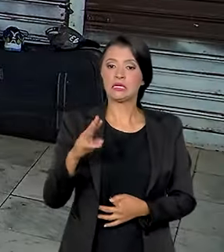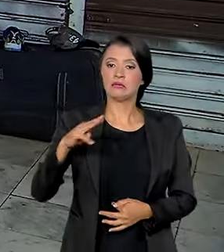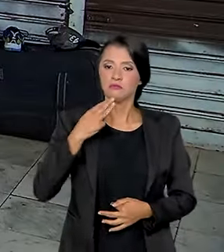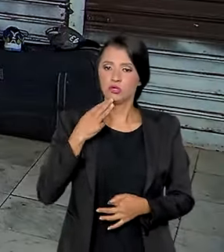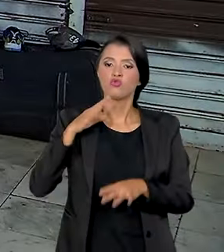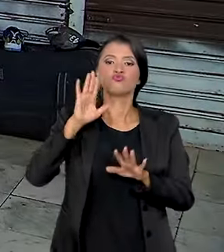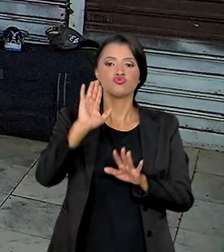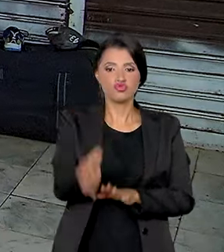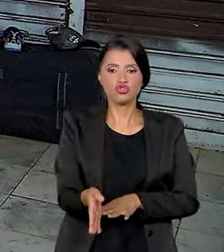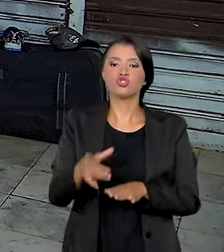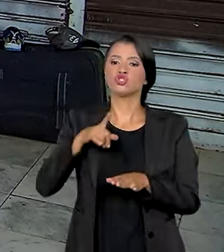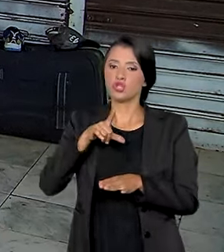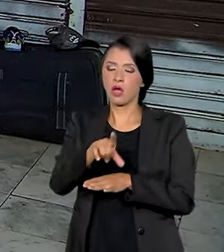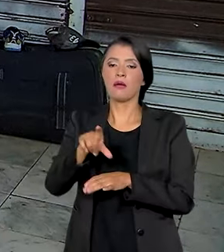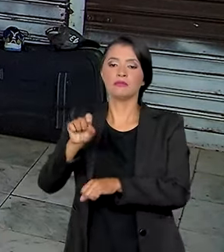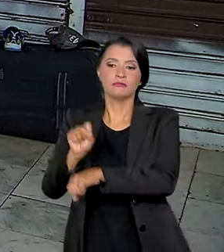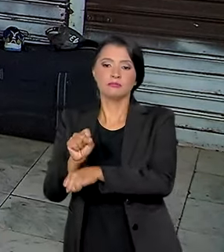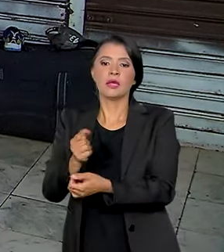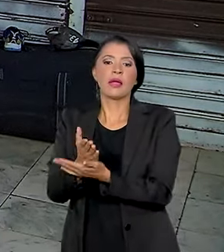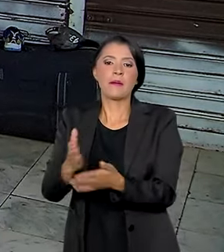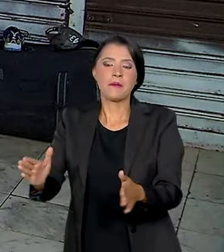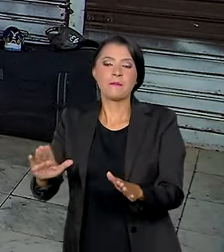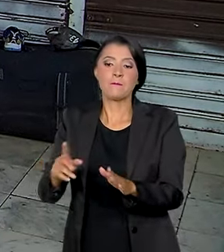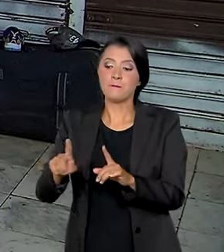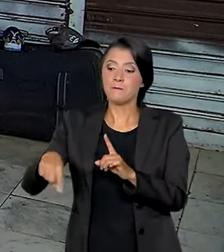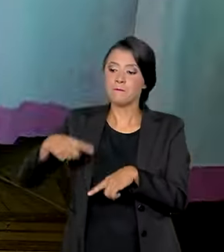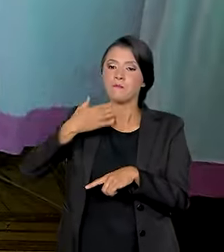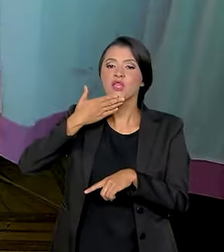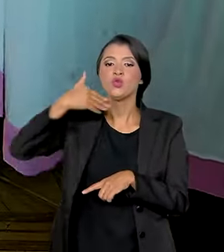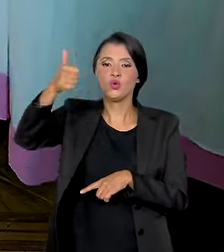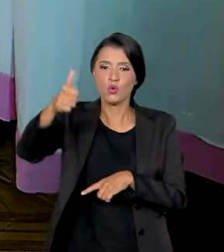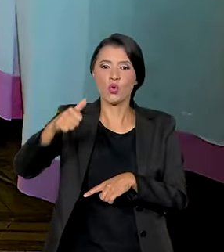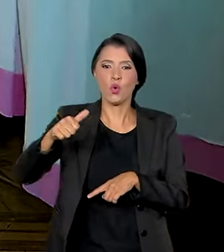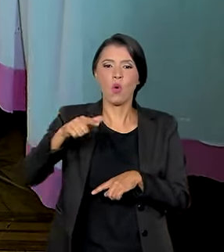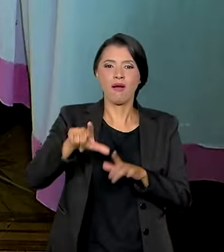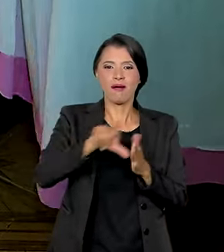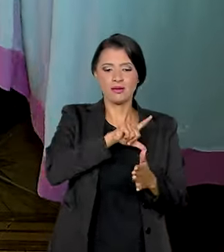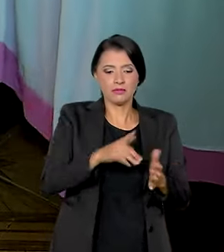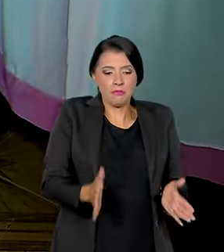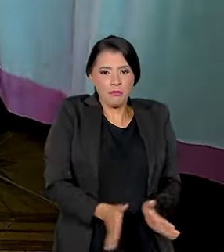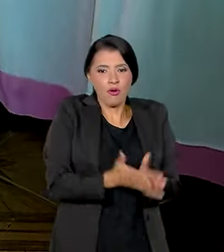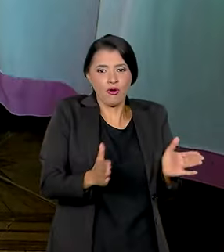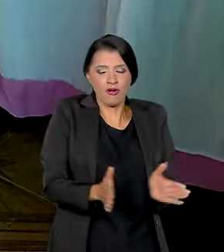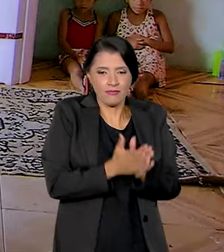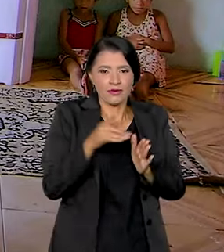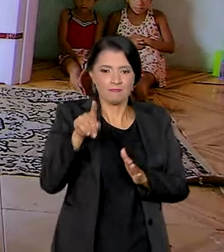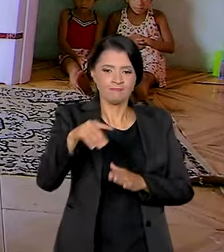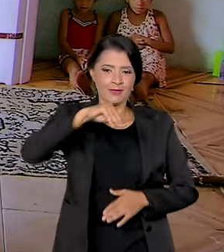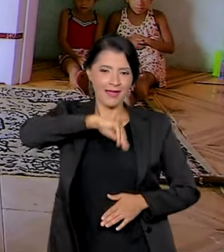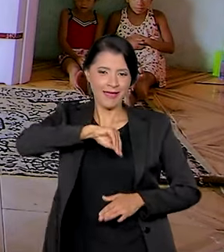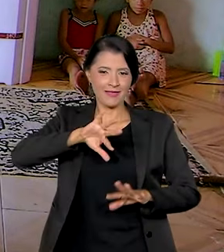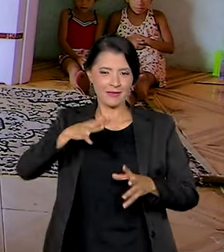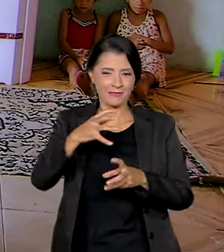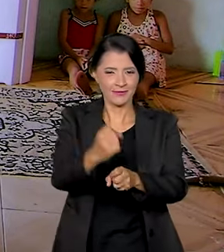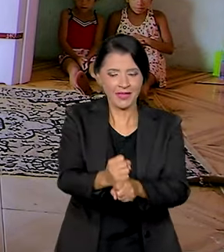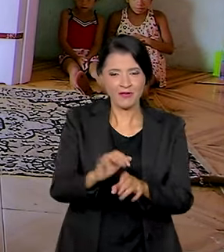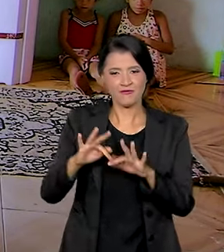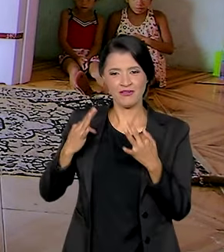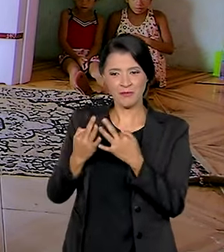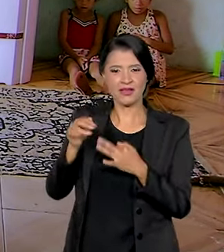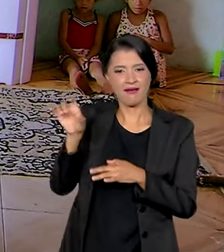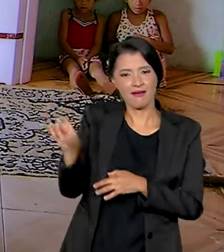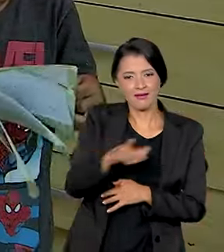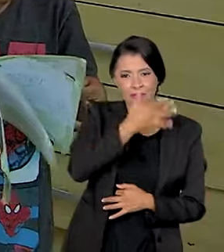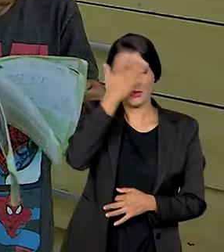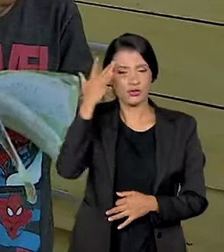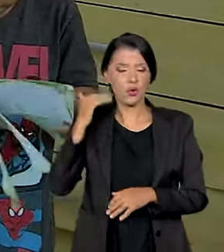milhões já deixaram a linha da pobreza. E isso significa que a renda média familiar por pessoa é